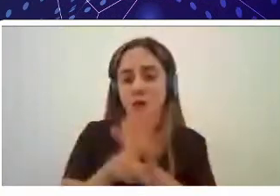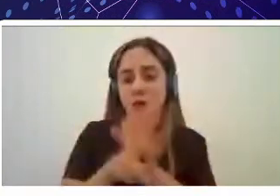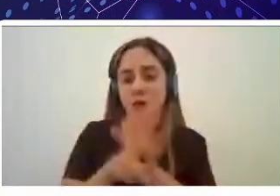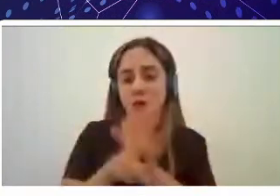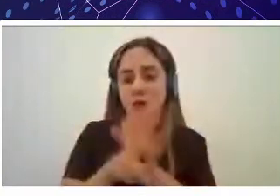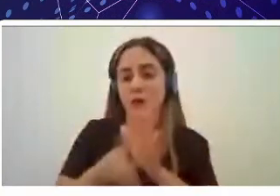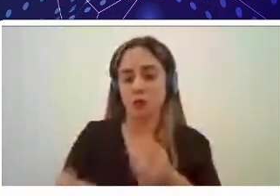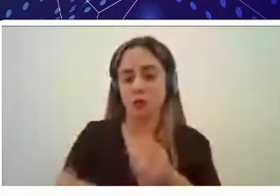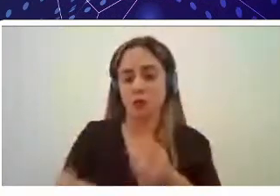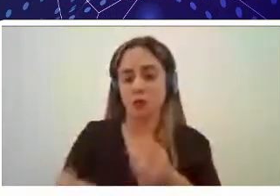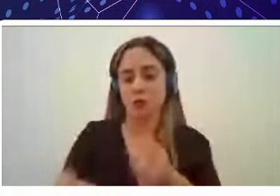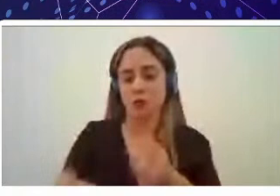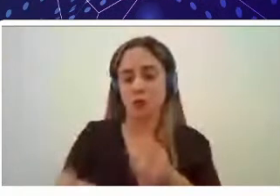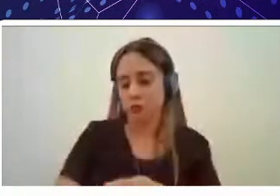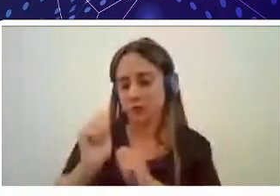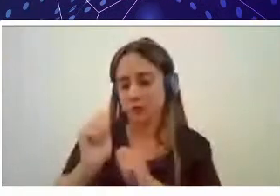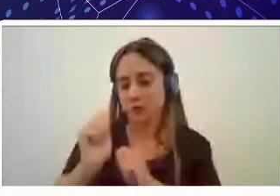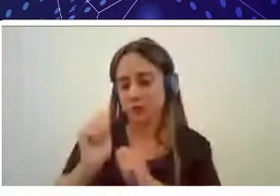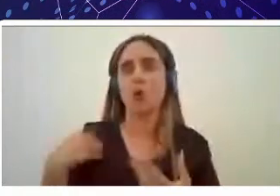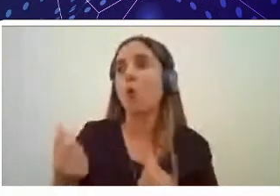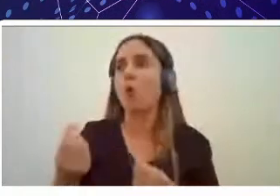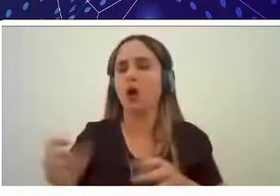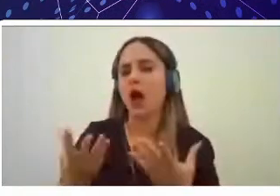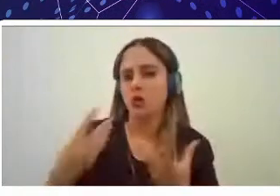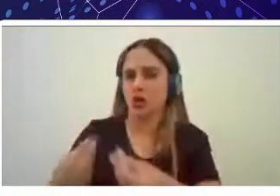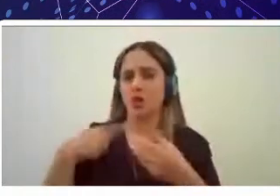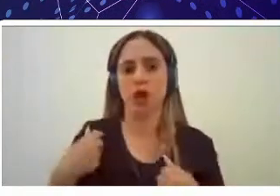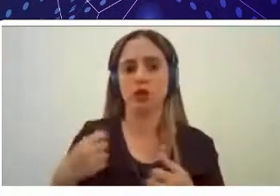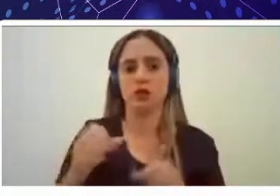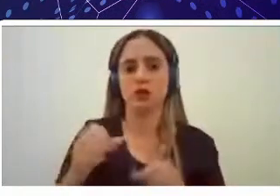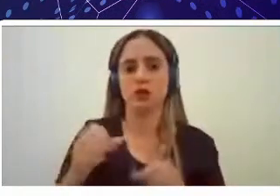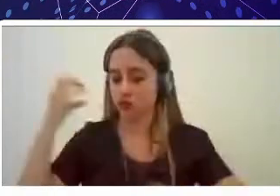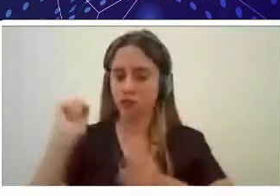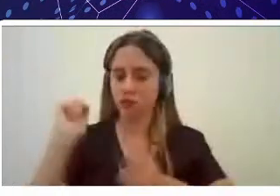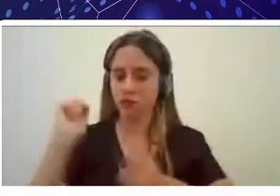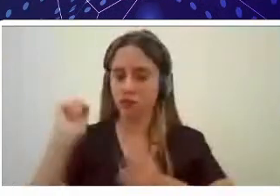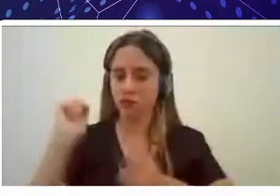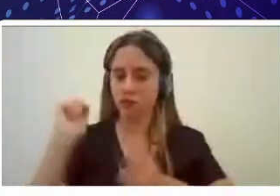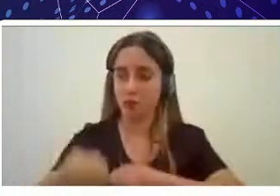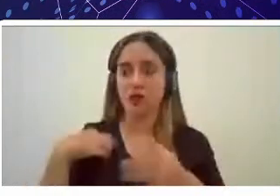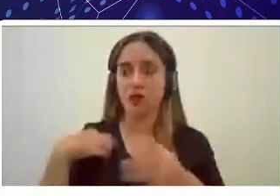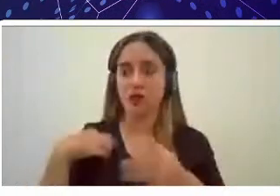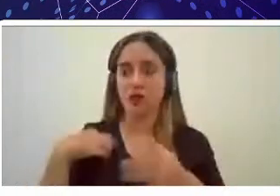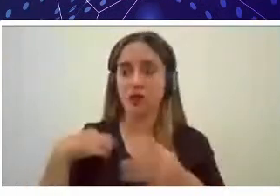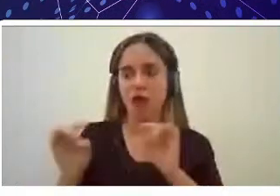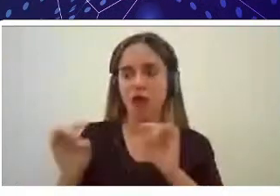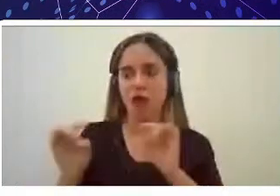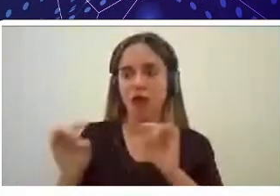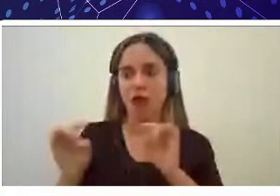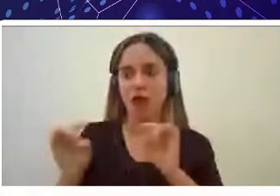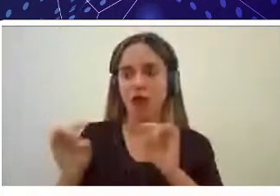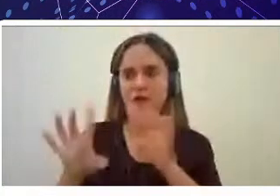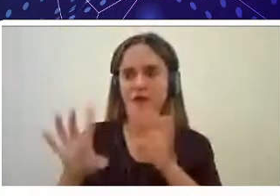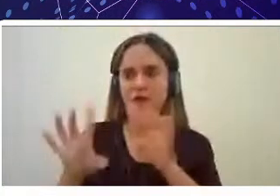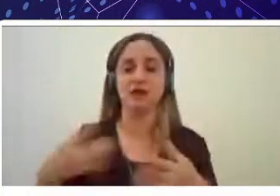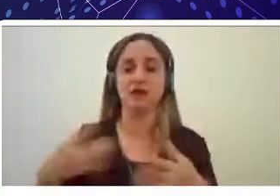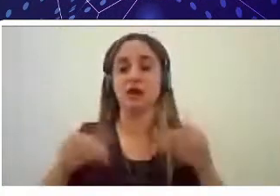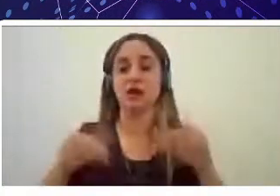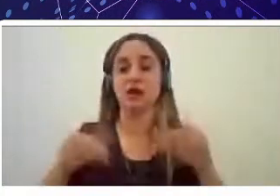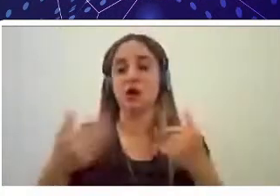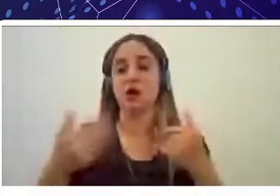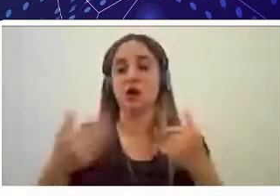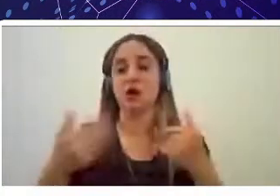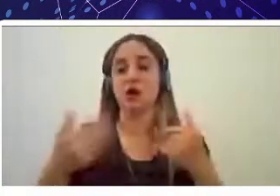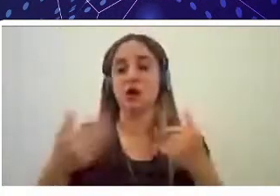nessa parte de vendas. Então, tem o professor Clodoaldo, que é matemático e atua com projetos de extensão e projetos de pesquisa